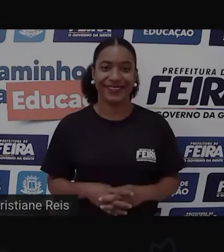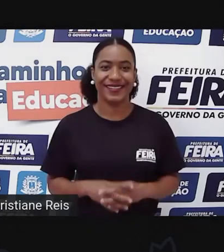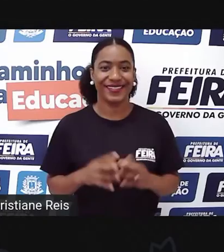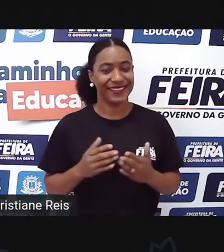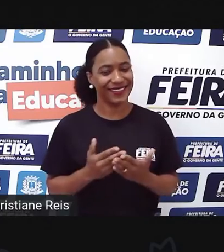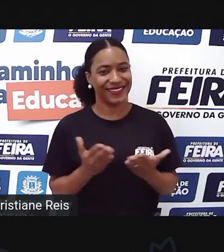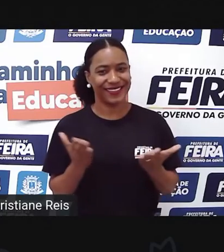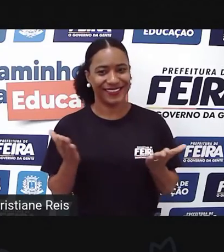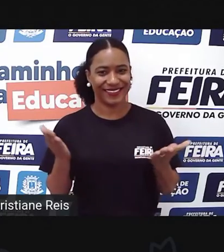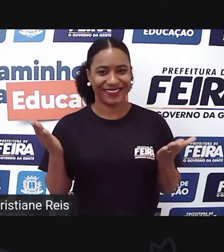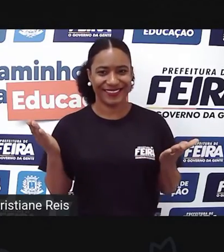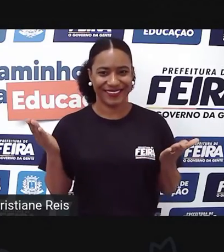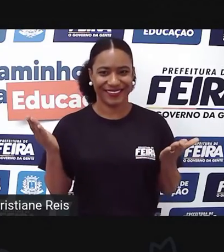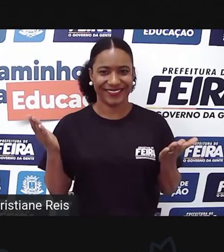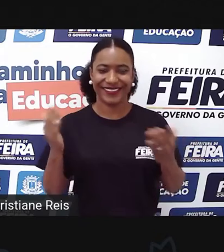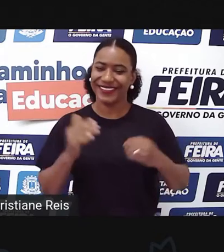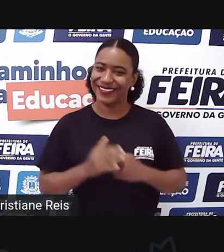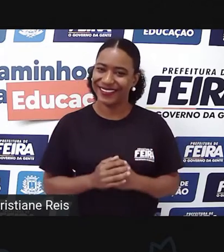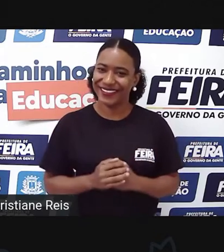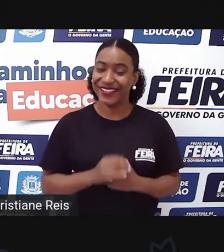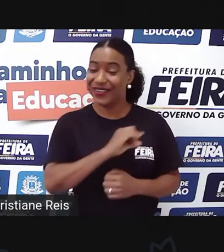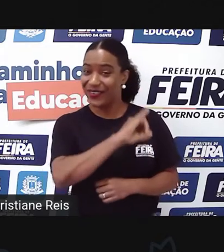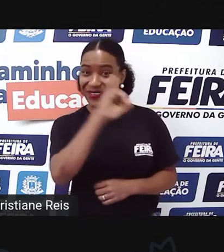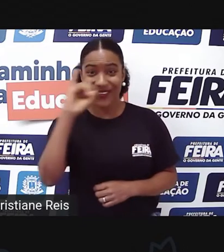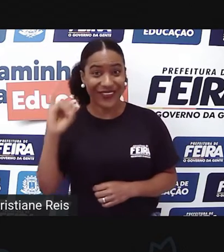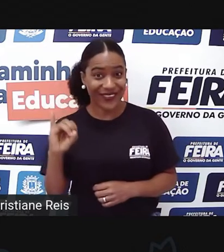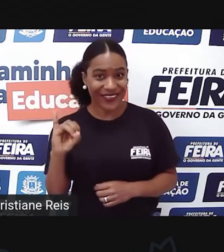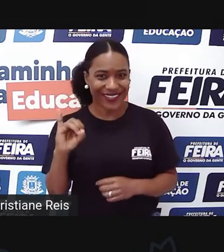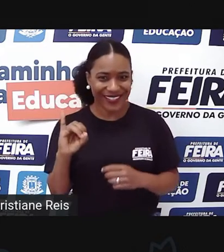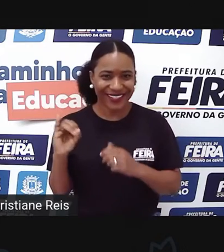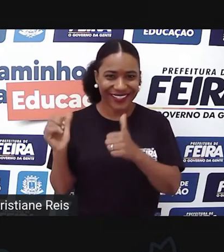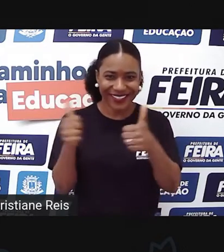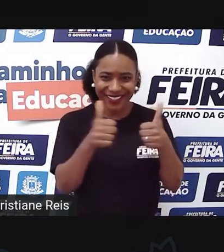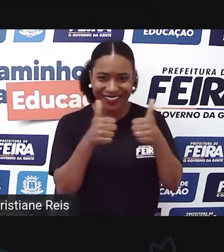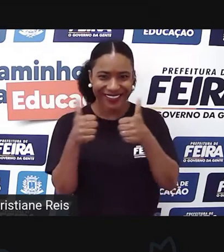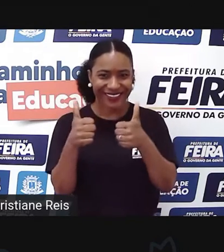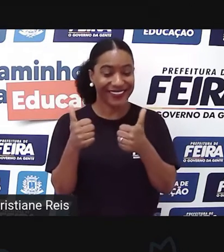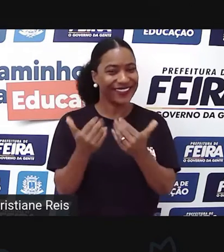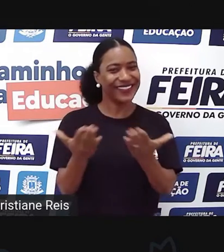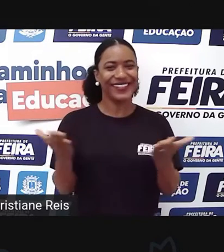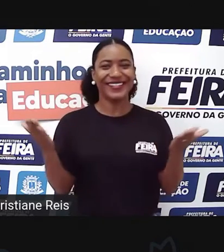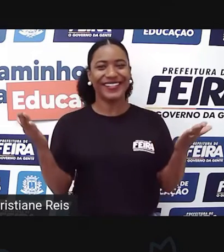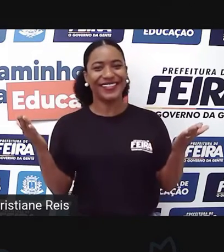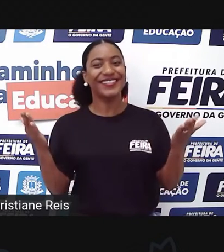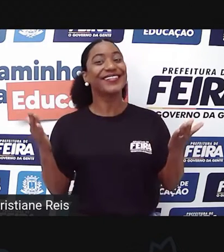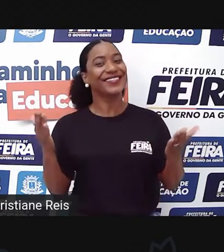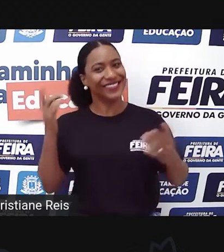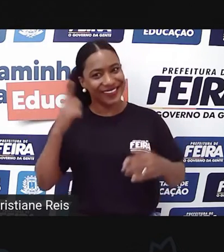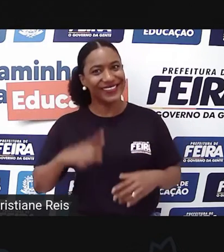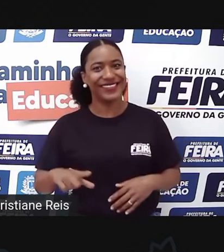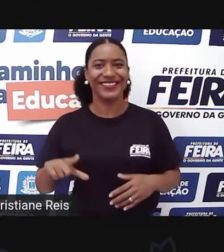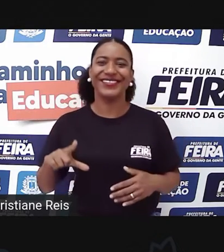Olá, pessoal! Olá, pessoal! Eu estou aqui novamente. Estou aqui novamente.